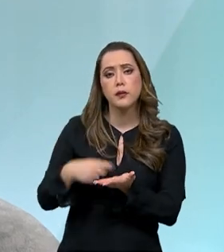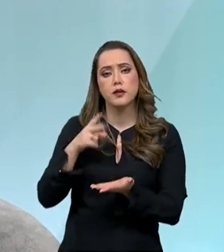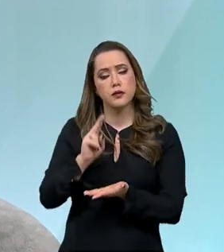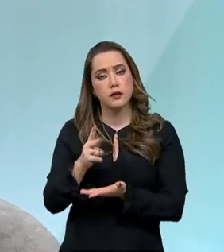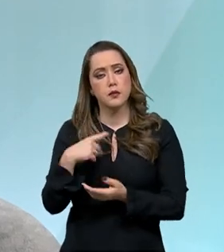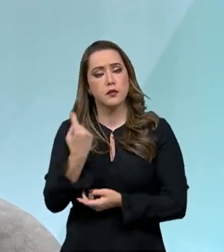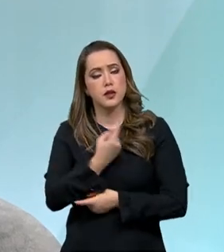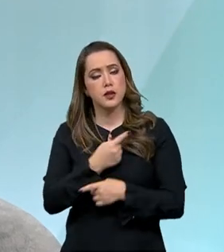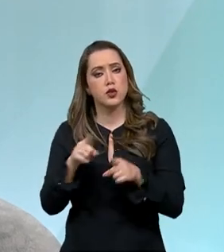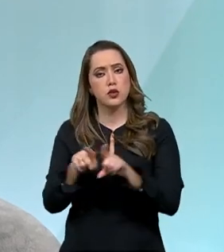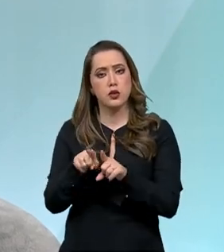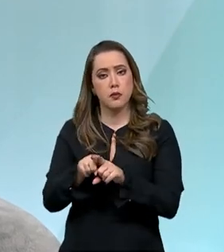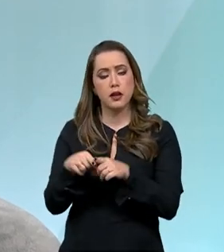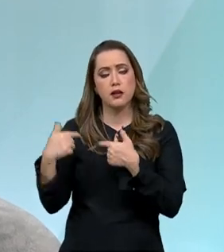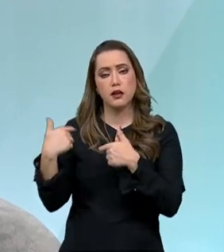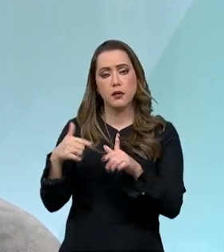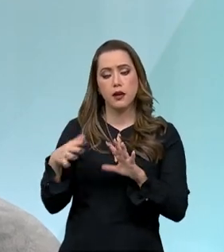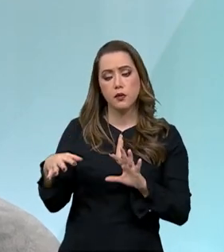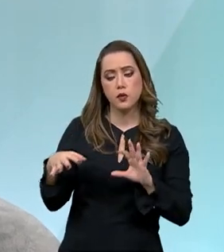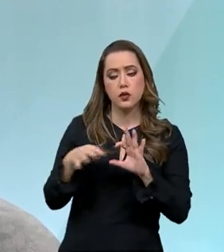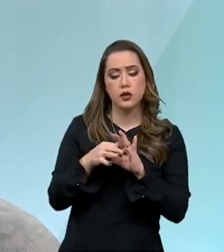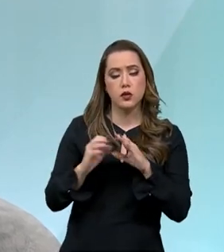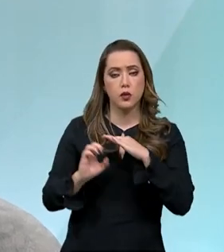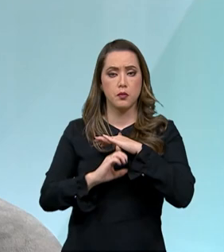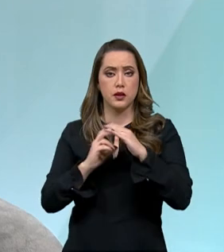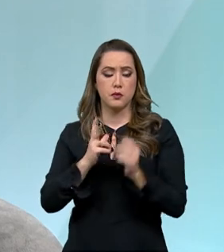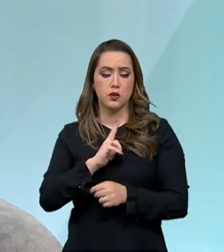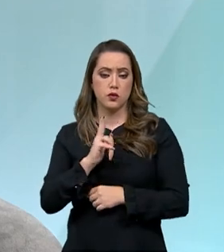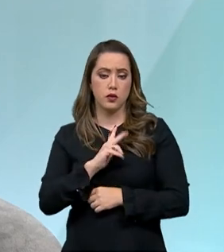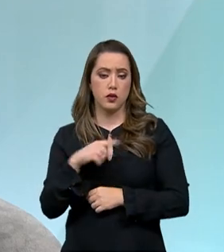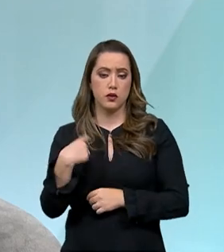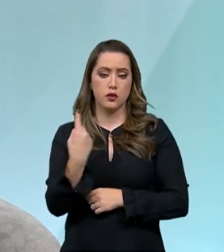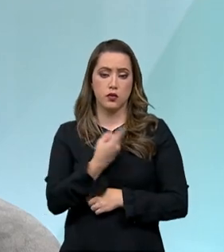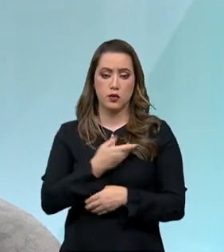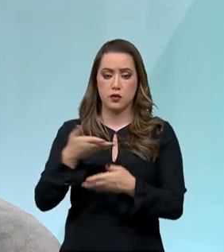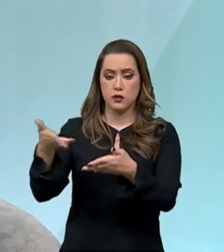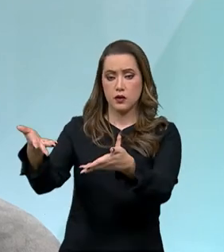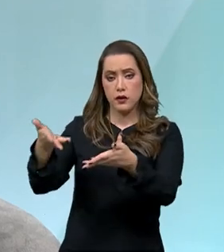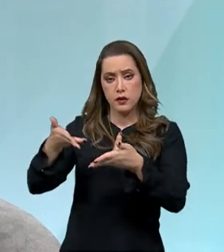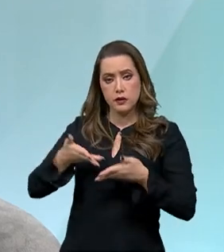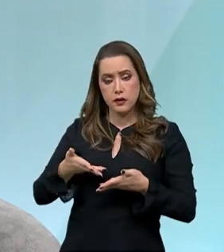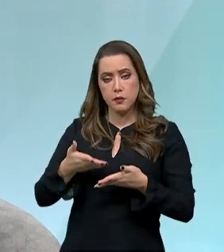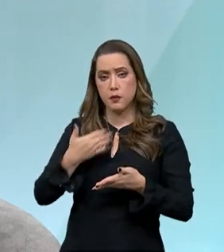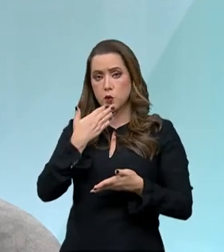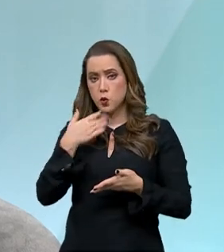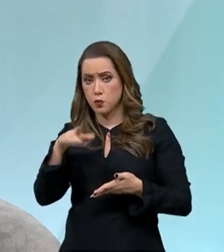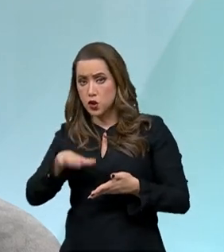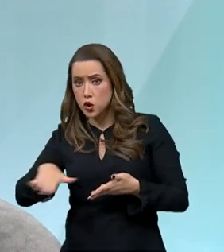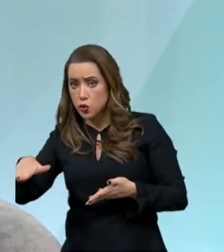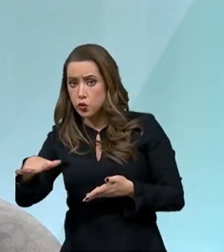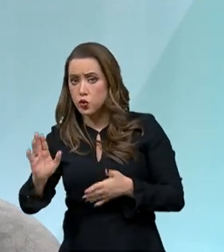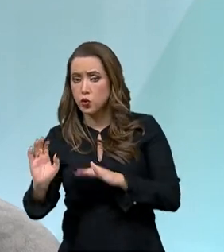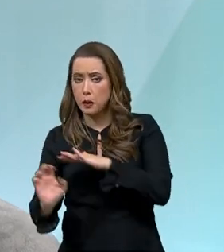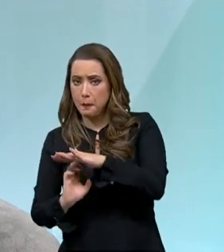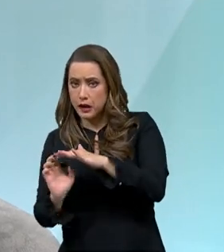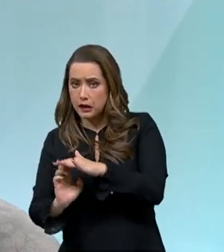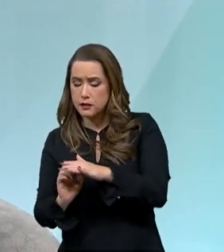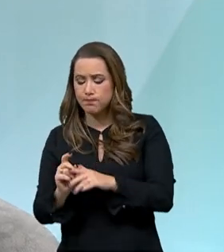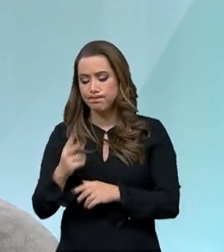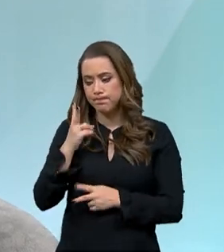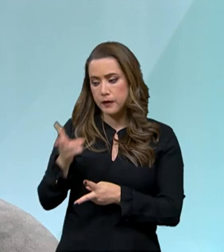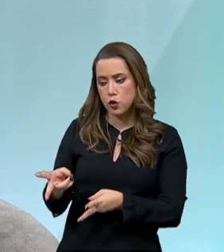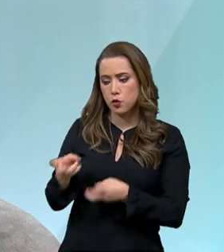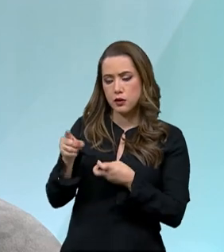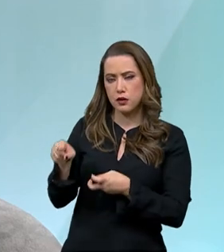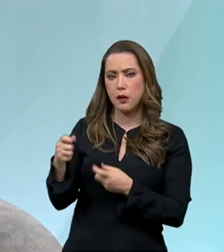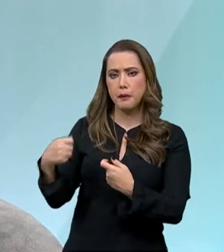obviamente, trabalhamos em parceria com o setor privado. Então, nós recebemos demandas do setor privado e traduzimos essa